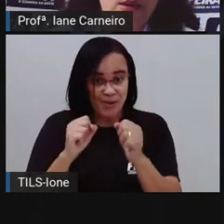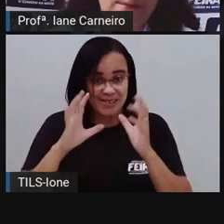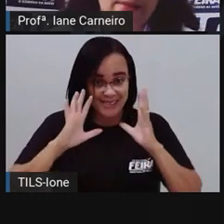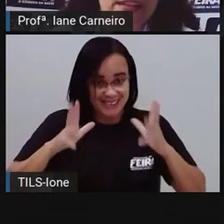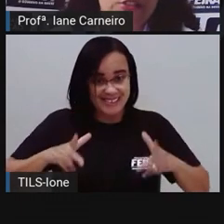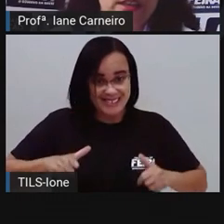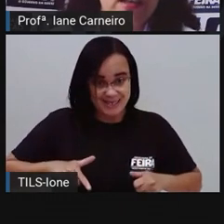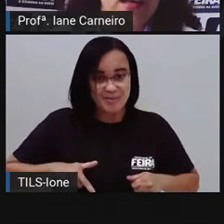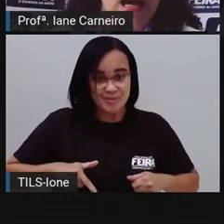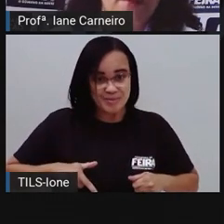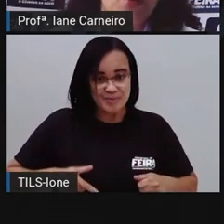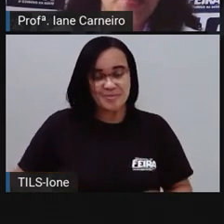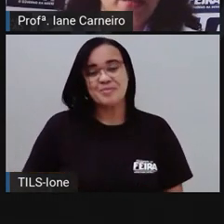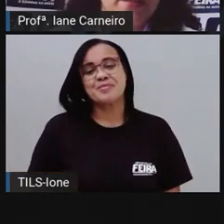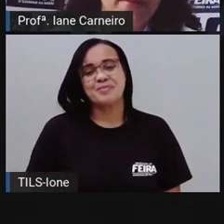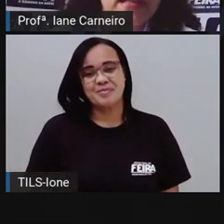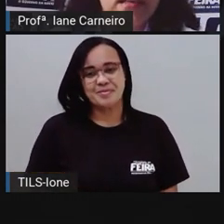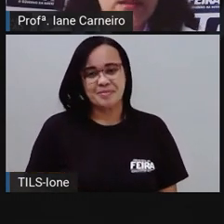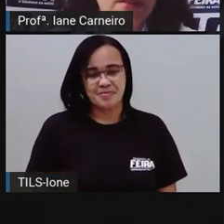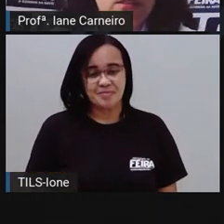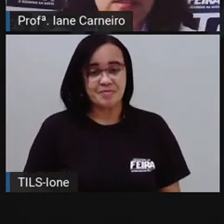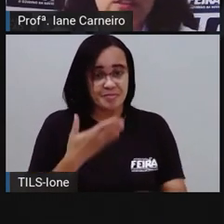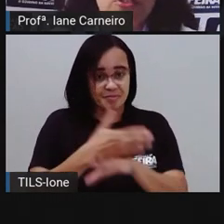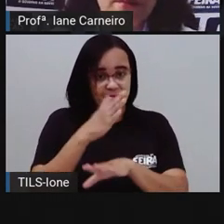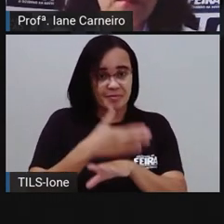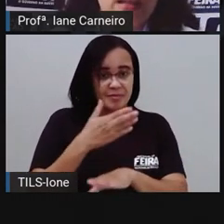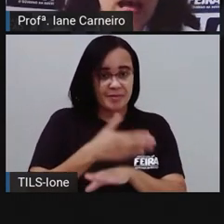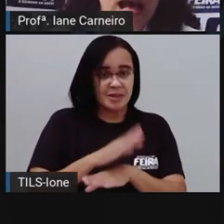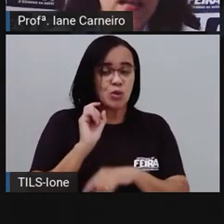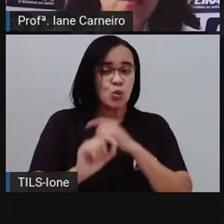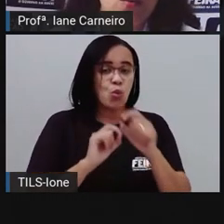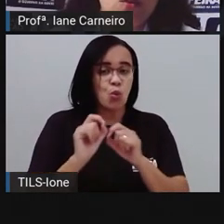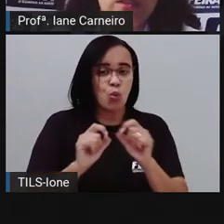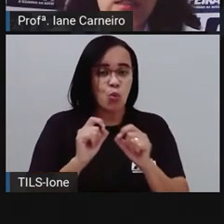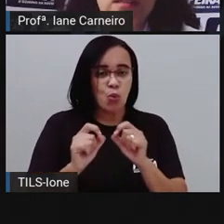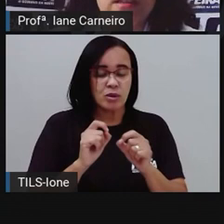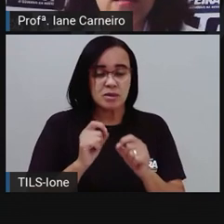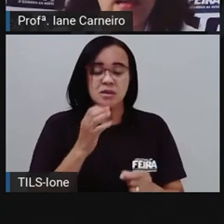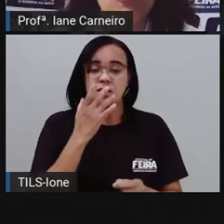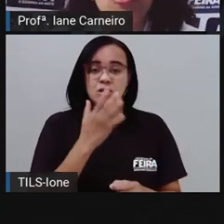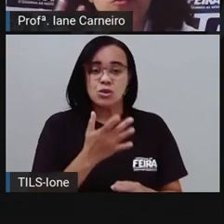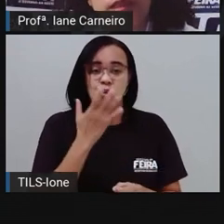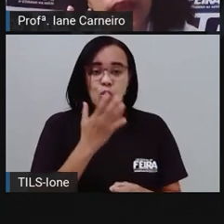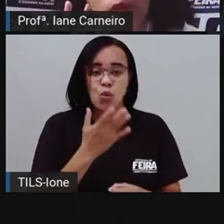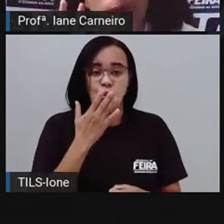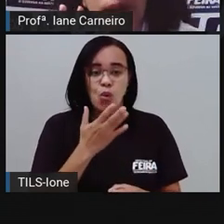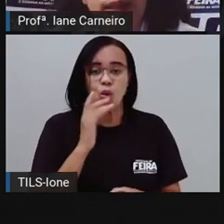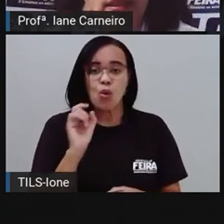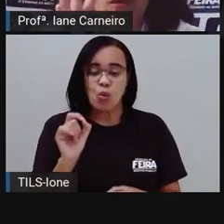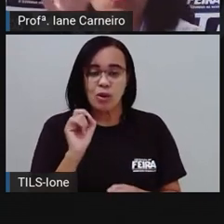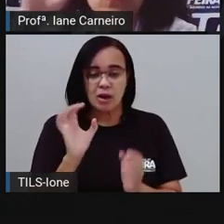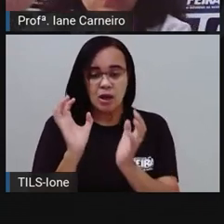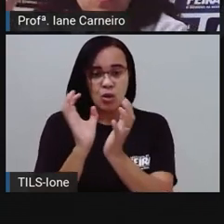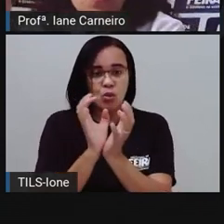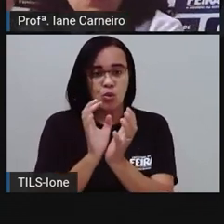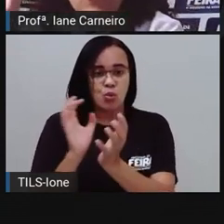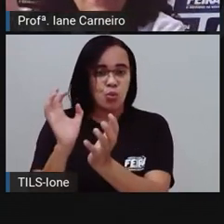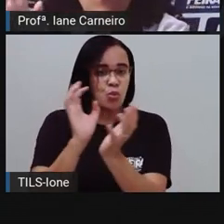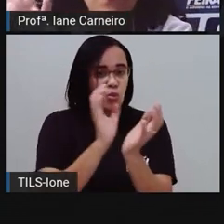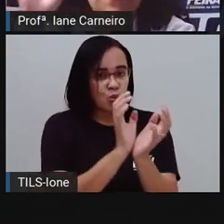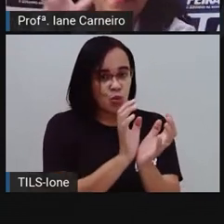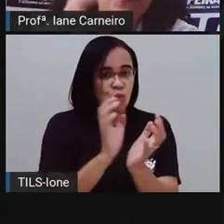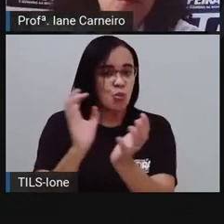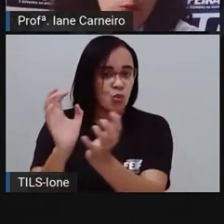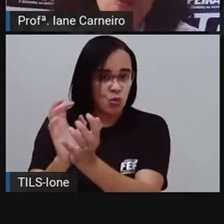antes da aula prática, a prova queria lembrar isso aqui pra vocês, né? As cores, a gente consegue agrupar ela em alguns grupos,